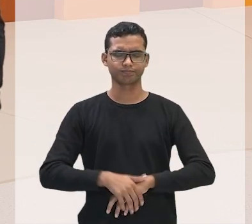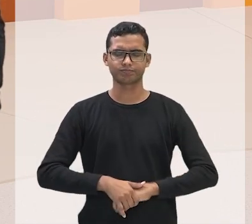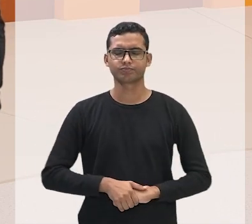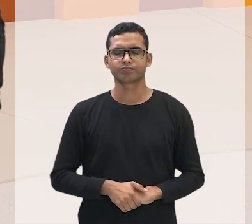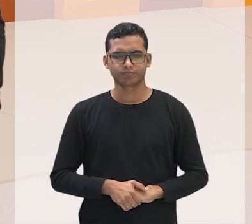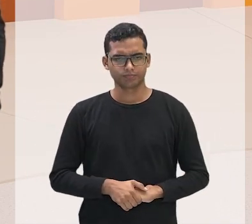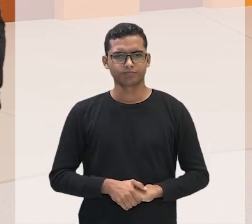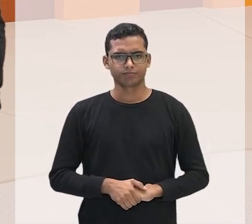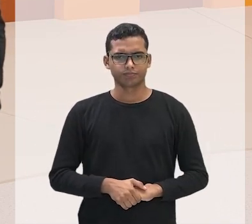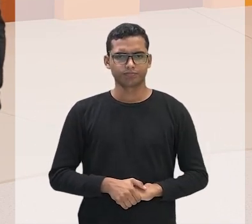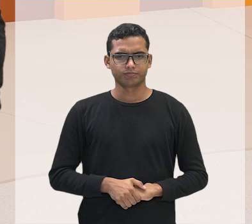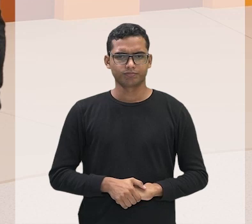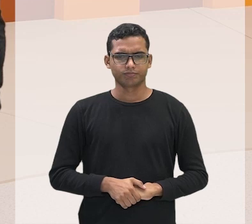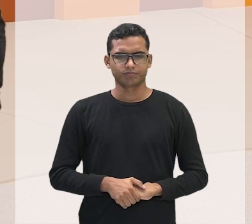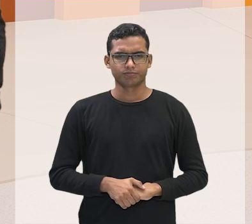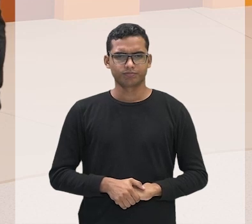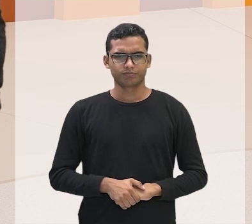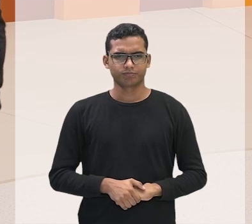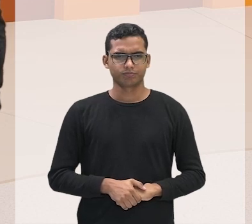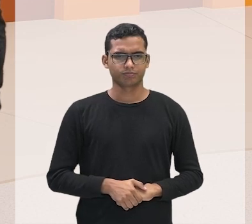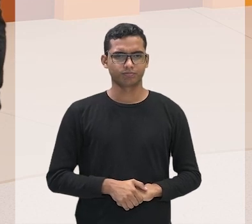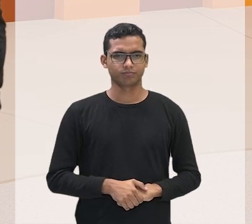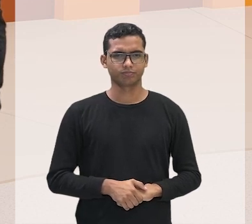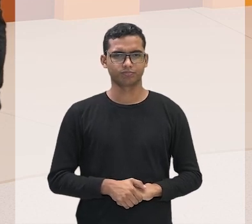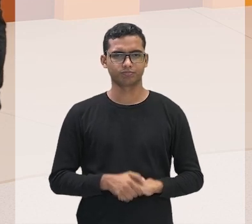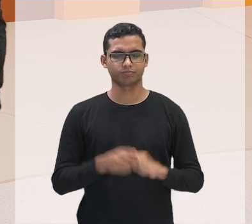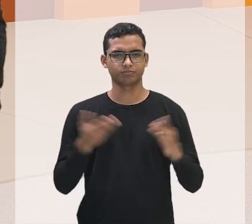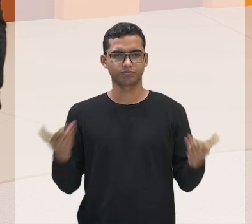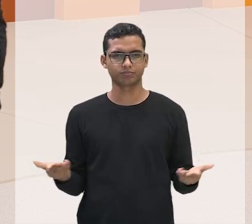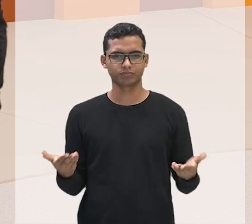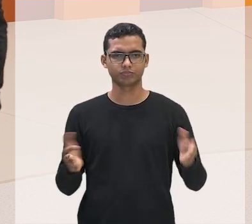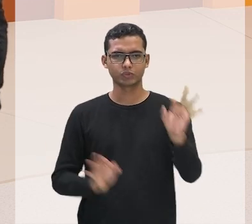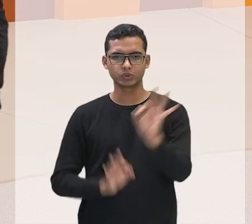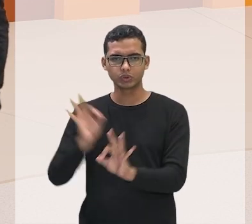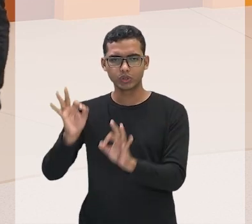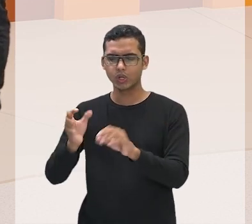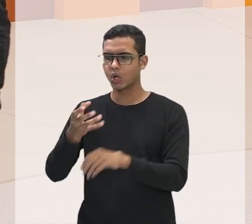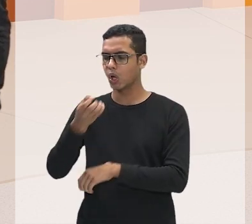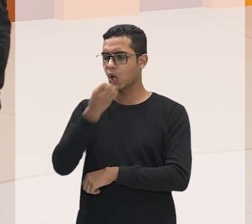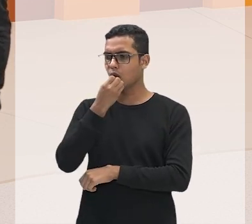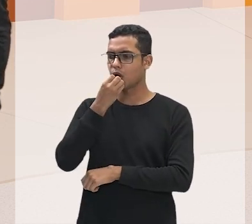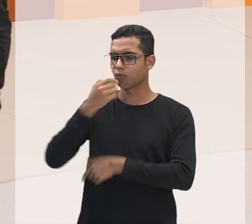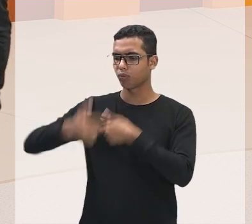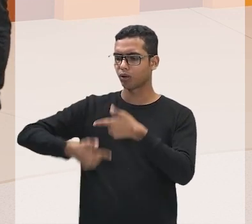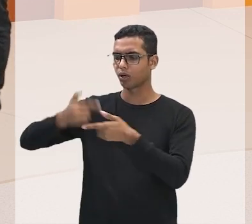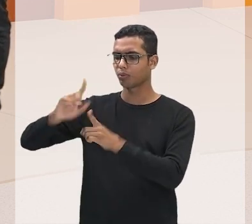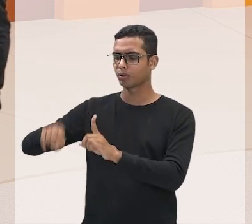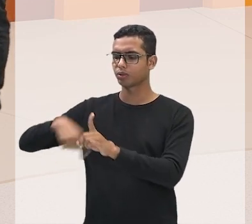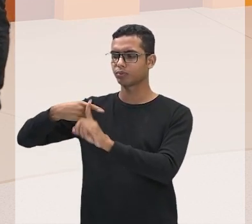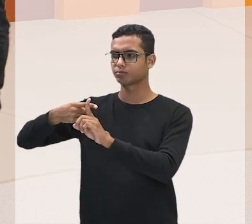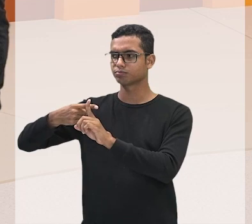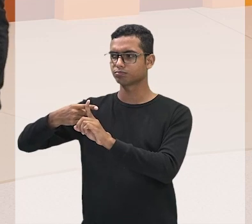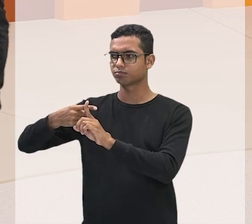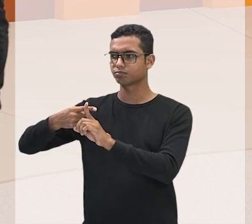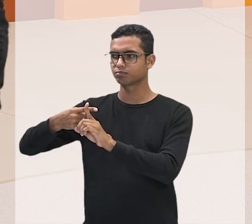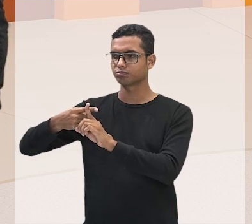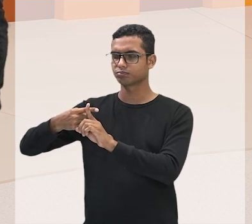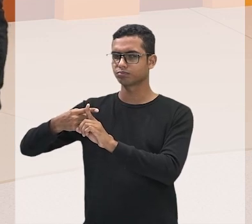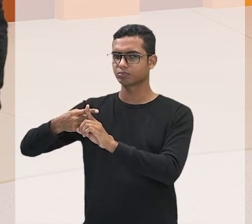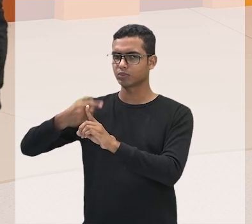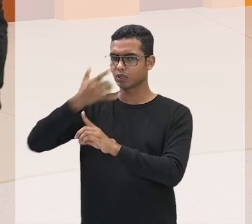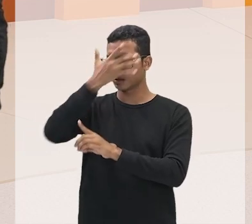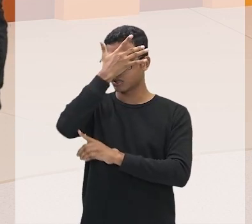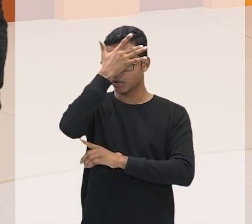a uberização ela você pode dizer assim não, tem mais oportunidade de trabalho só que as pessoas que trabalham elas